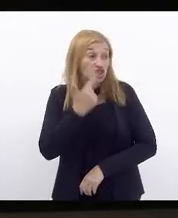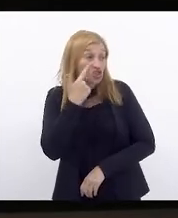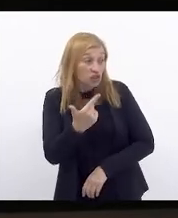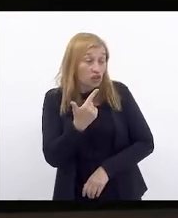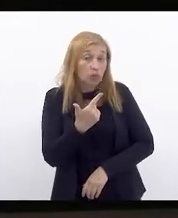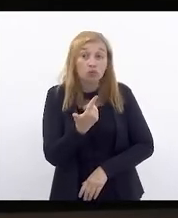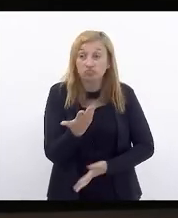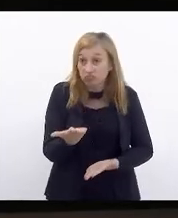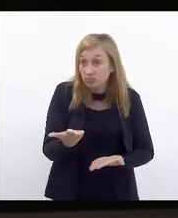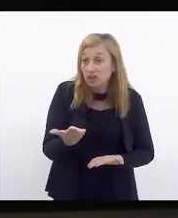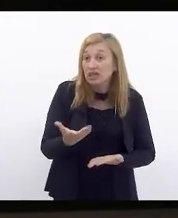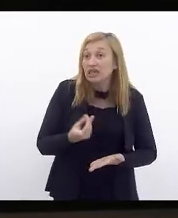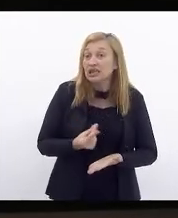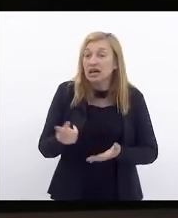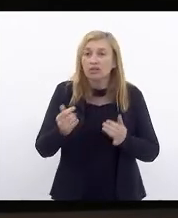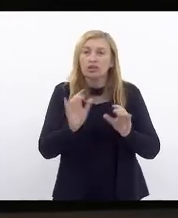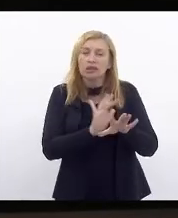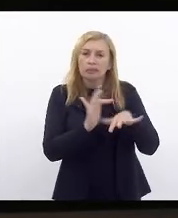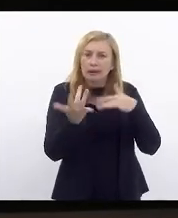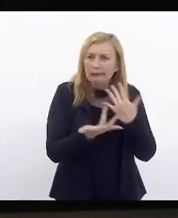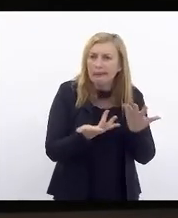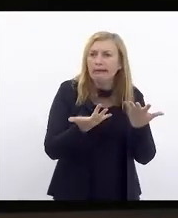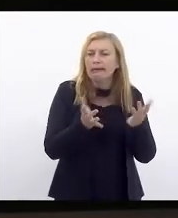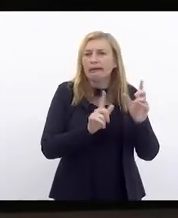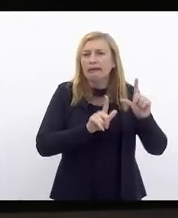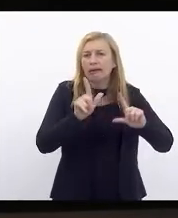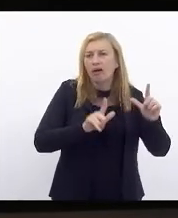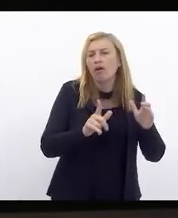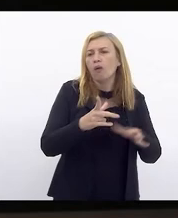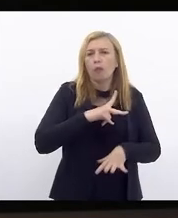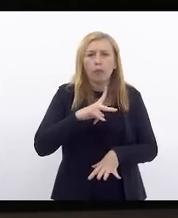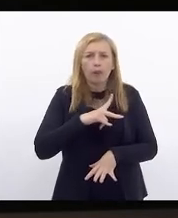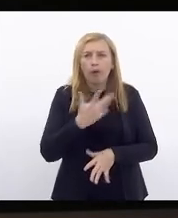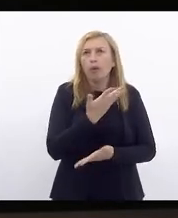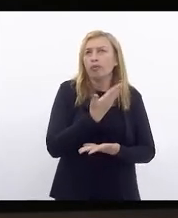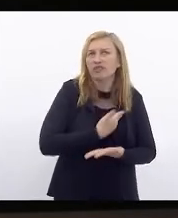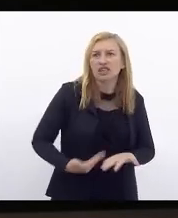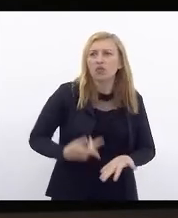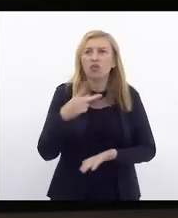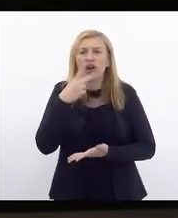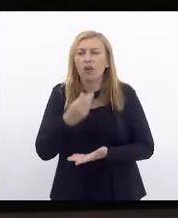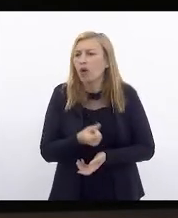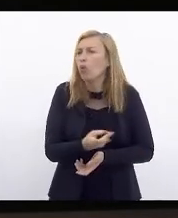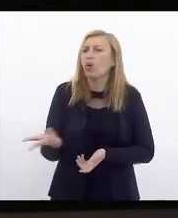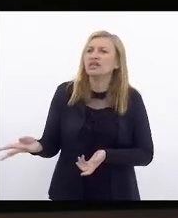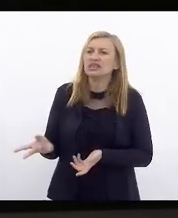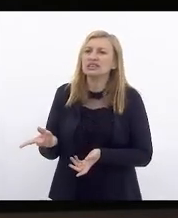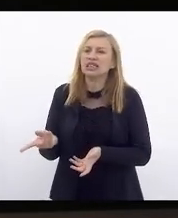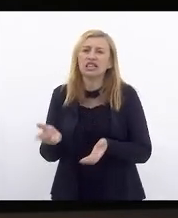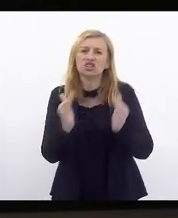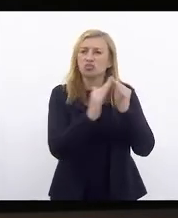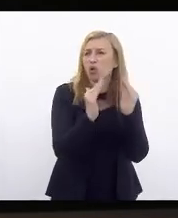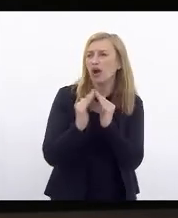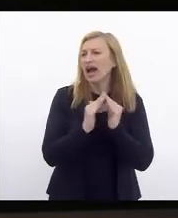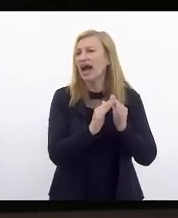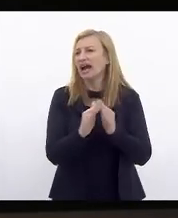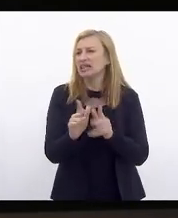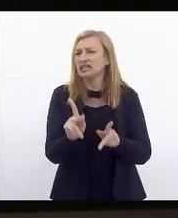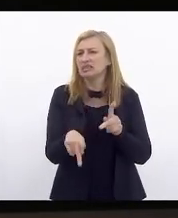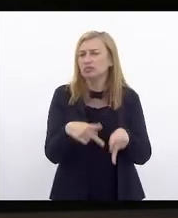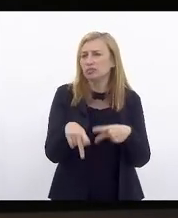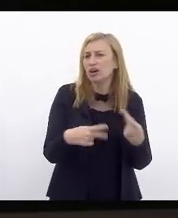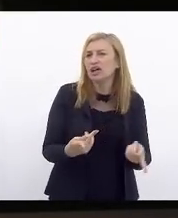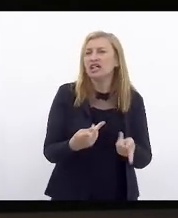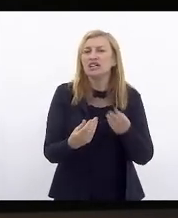pelo menos, saiu pela mídia, e o próprio governador falando, a quantidade de habitações populares que vai